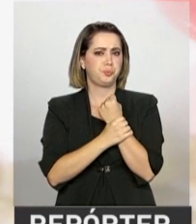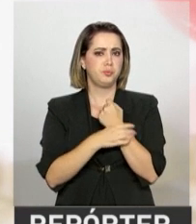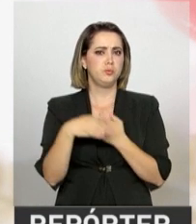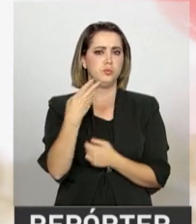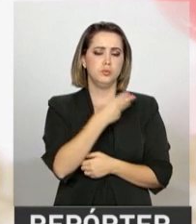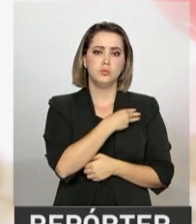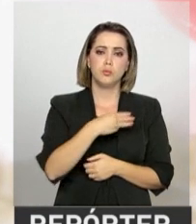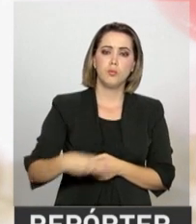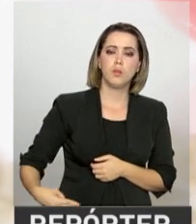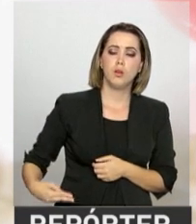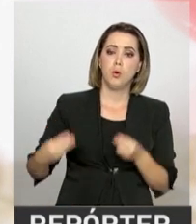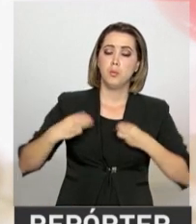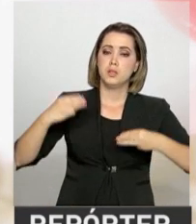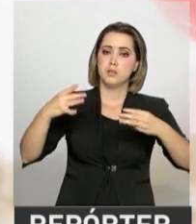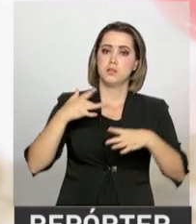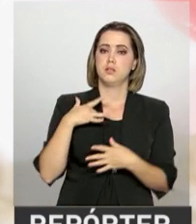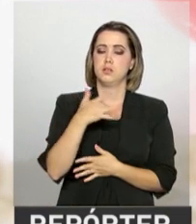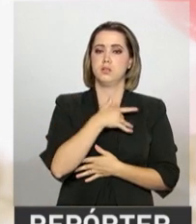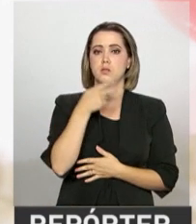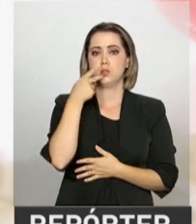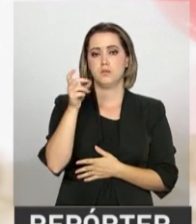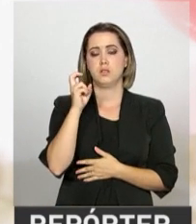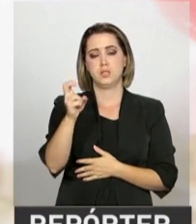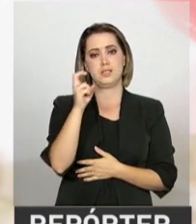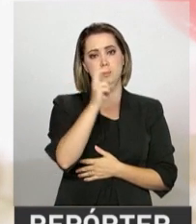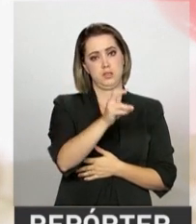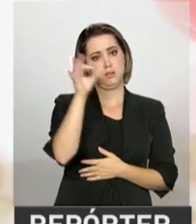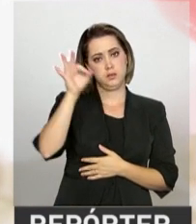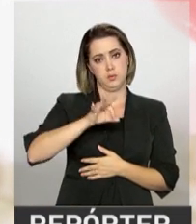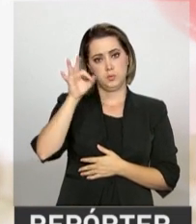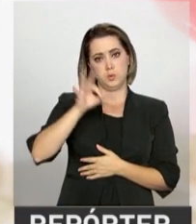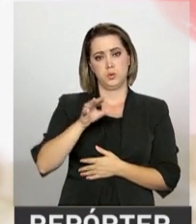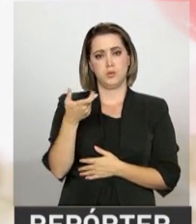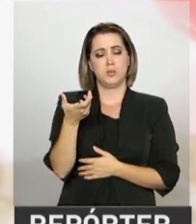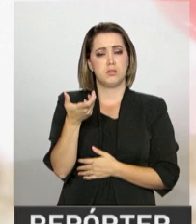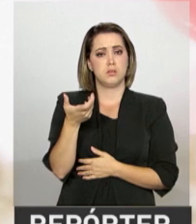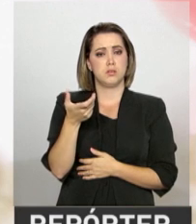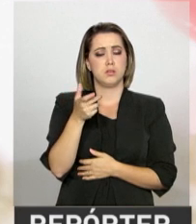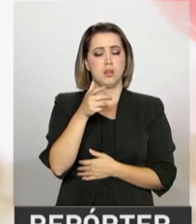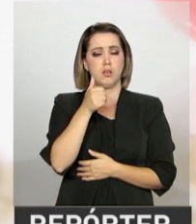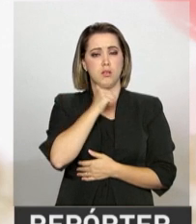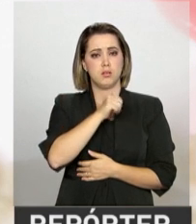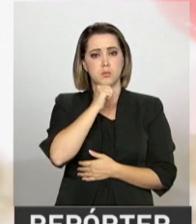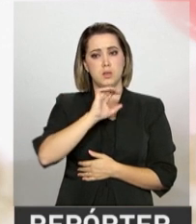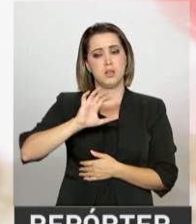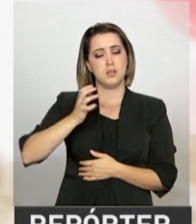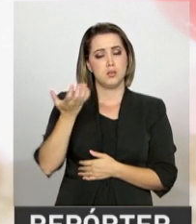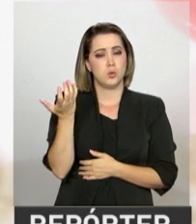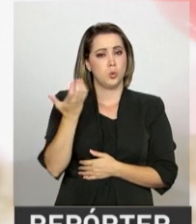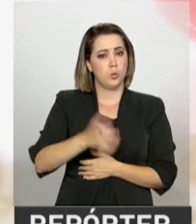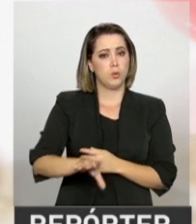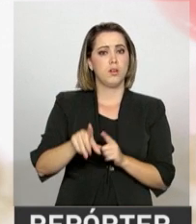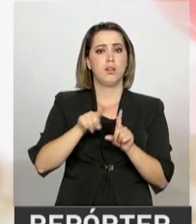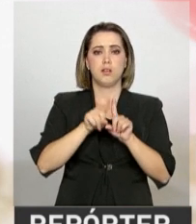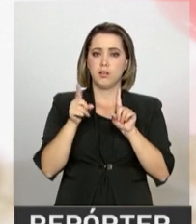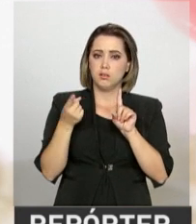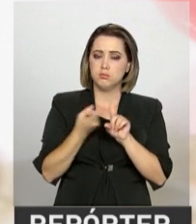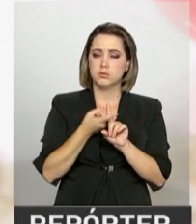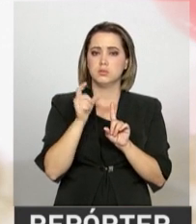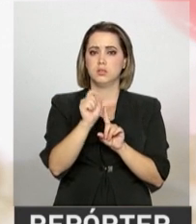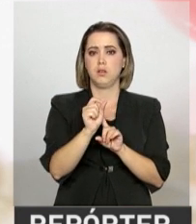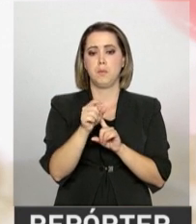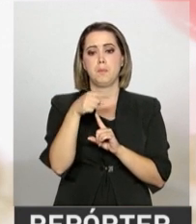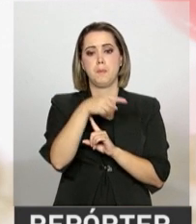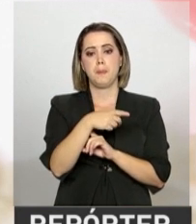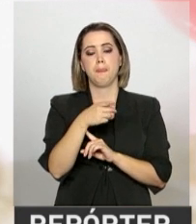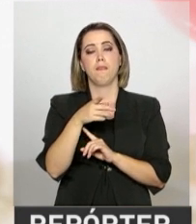Saúde, 55% das gravidezes não são planejadas. Nas adolescentes, esse percentual chega a 66%.